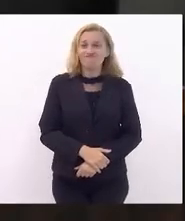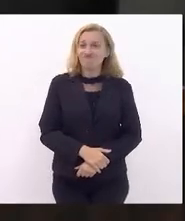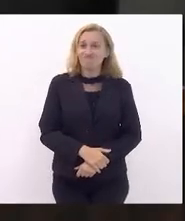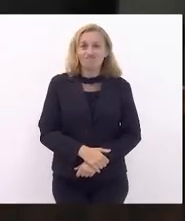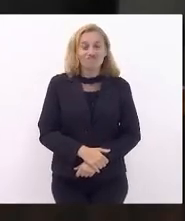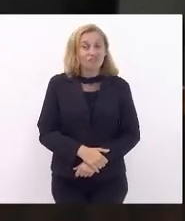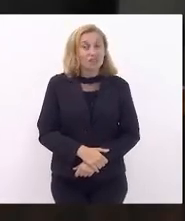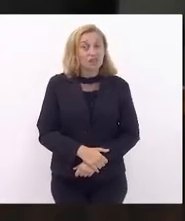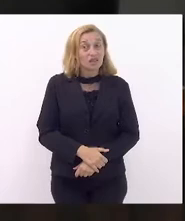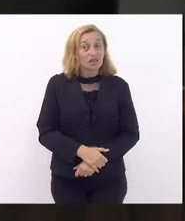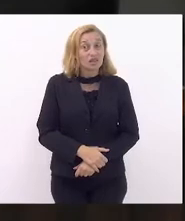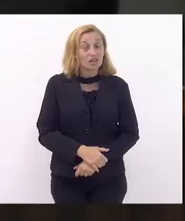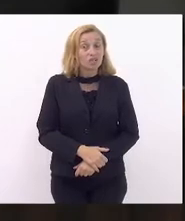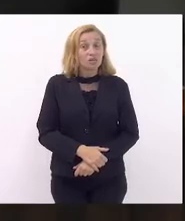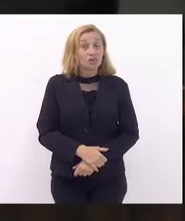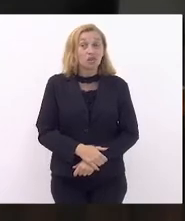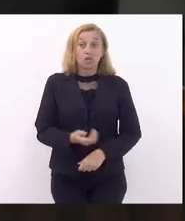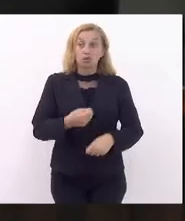e presidir a maior